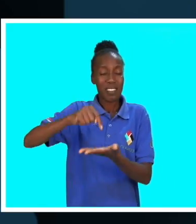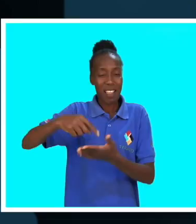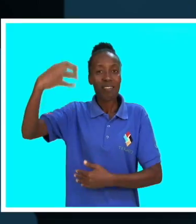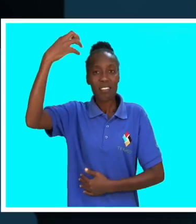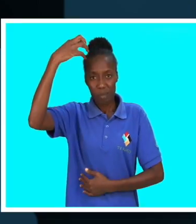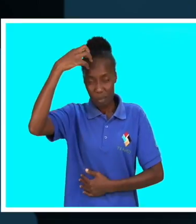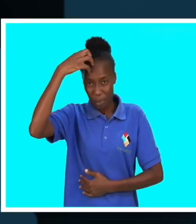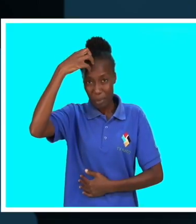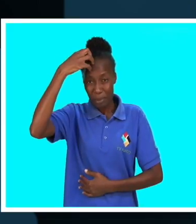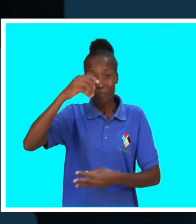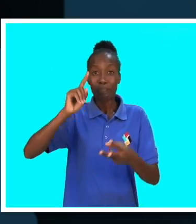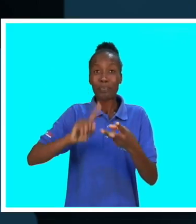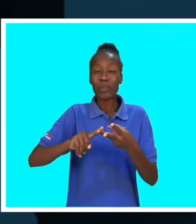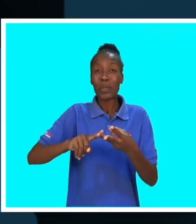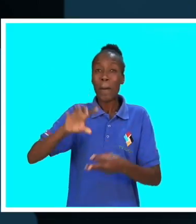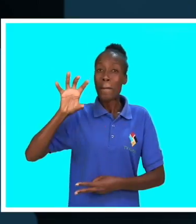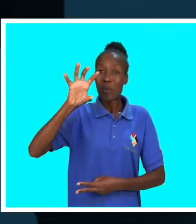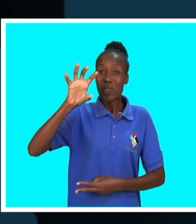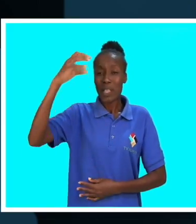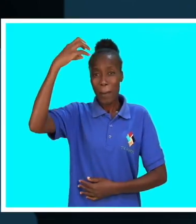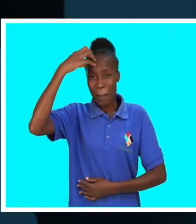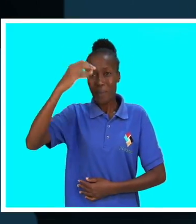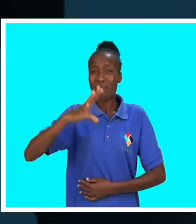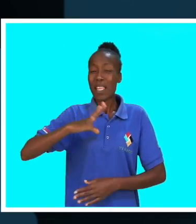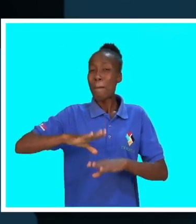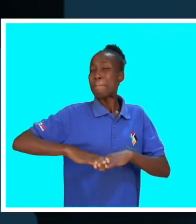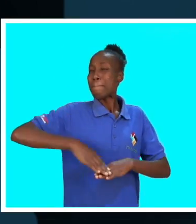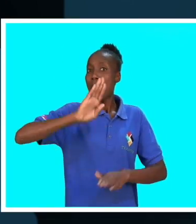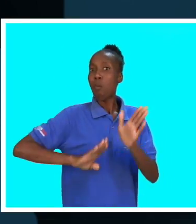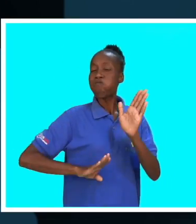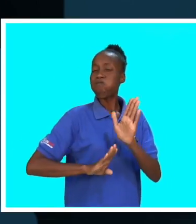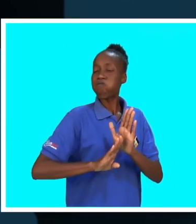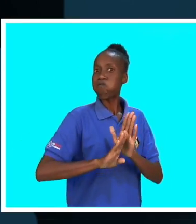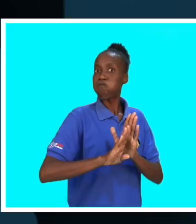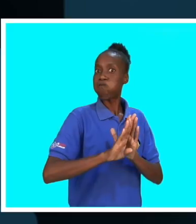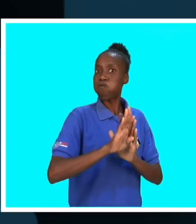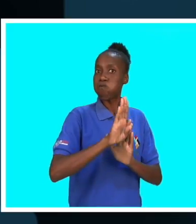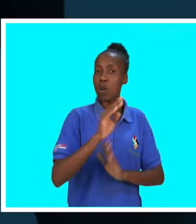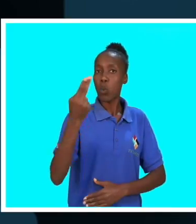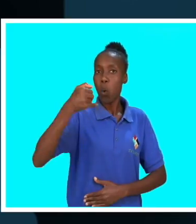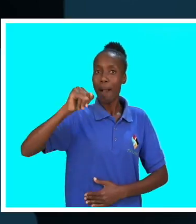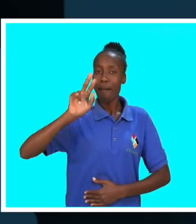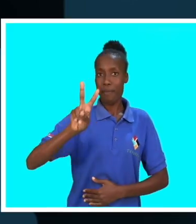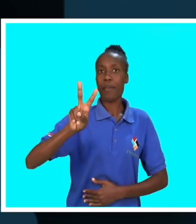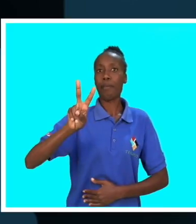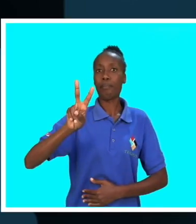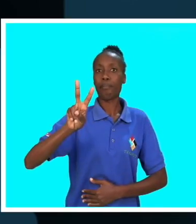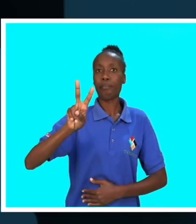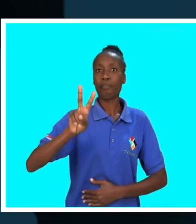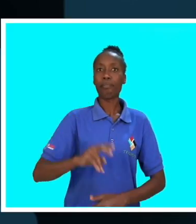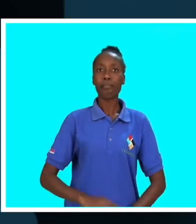na cidade de Maputo, na província de Maputo, tem prevalências muito altas do